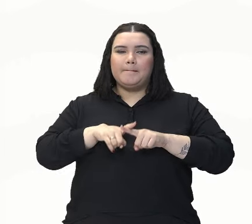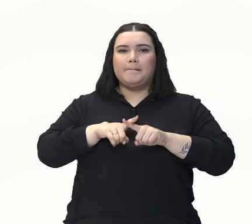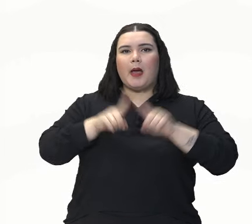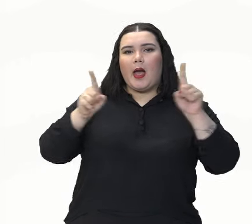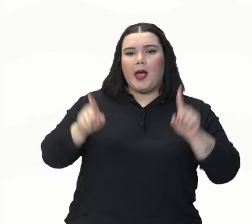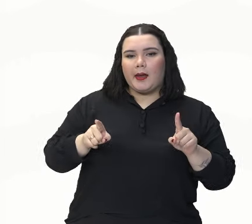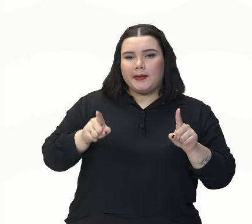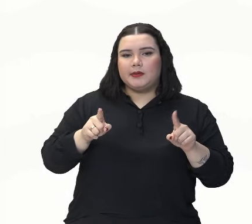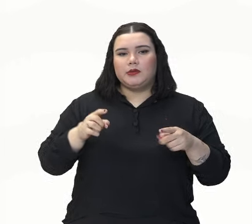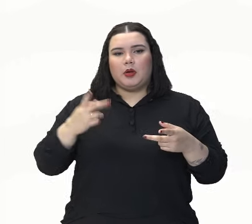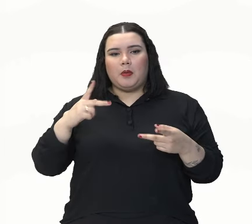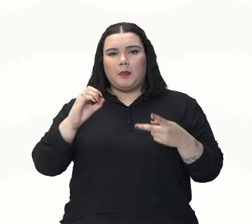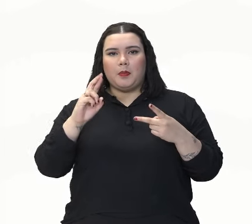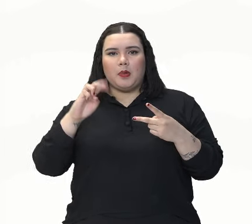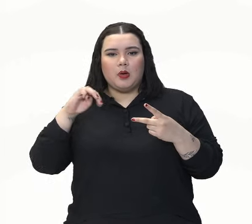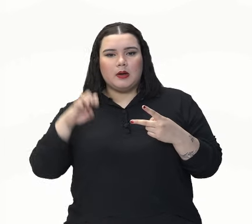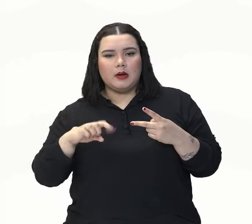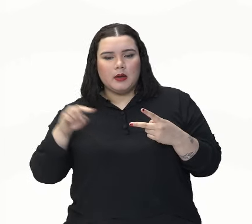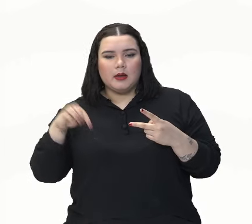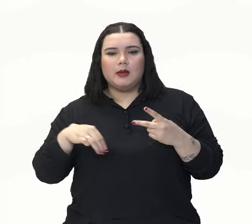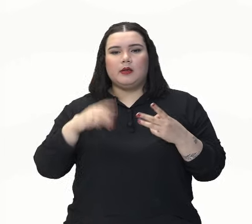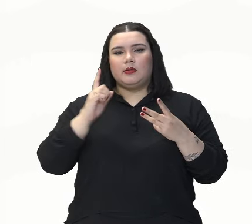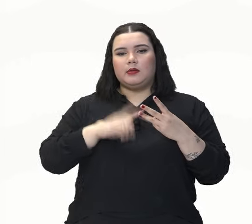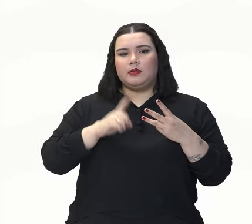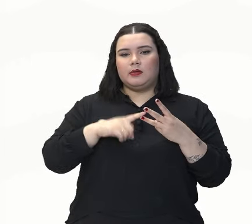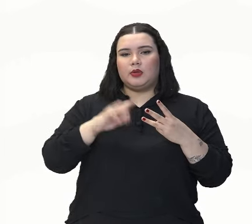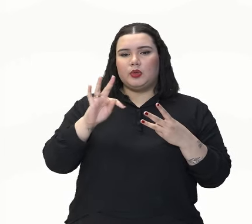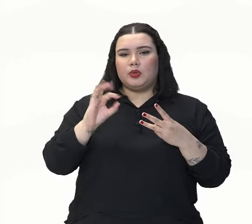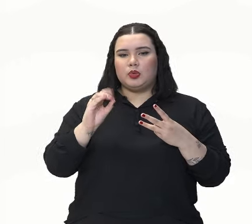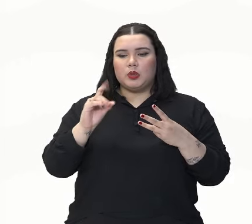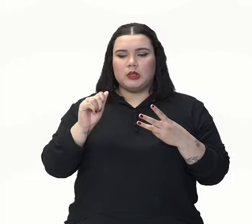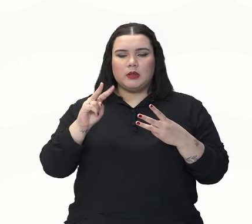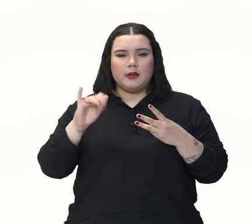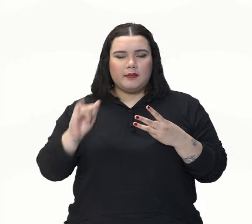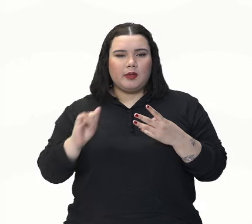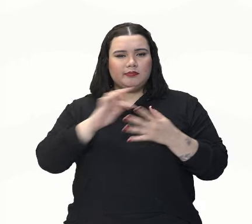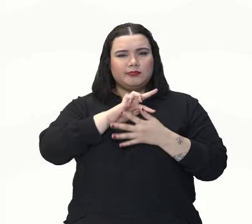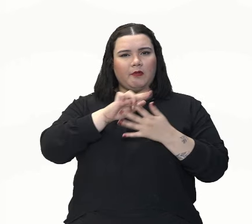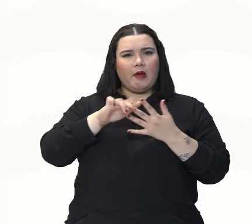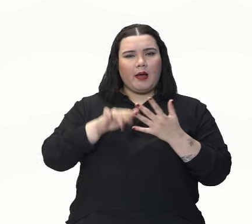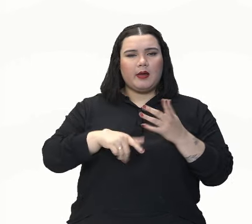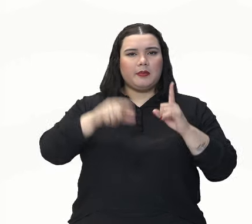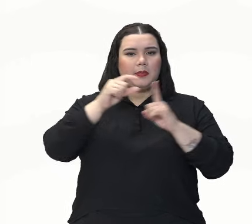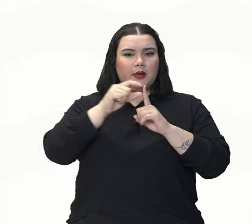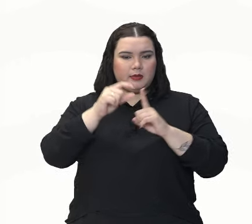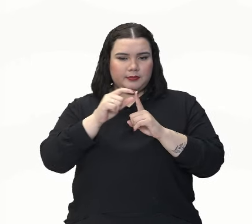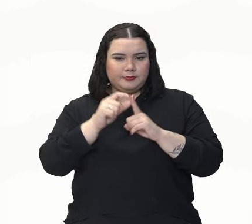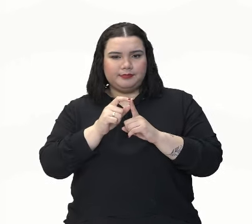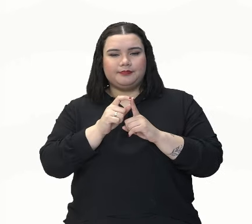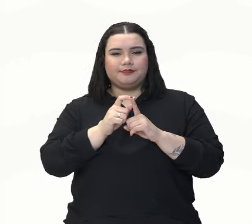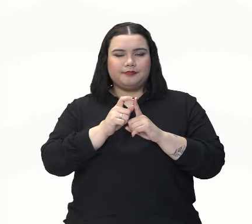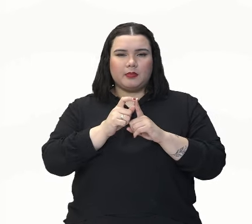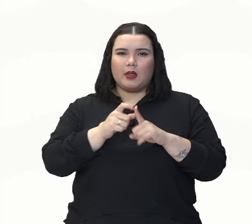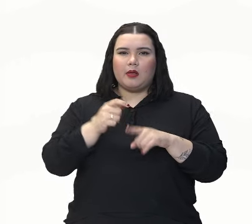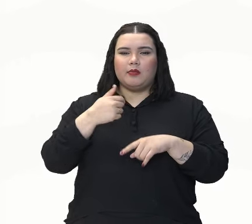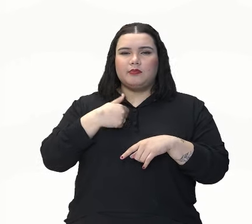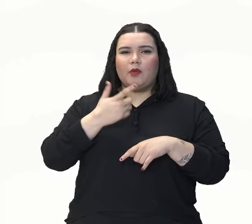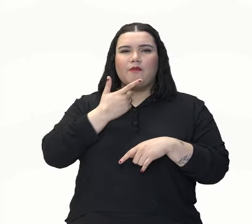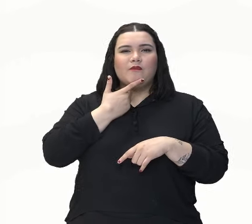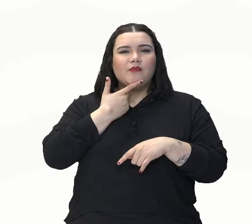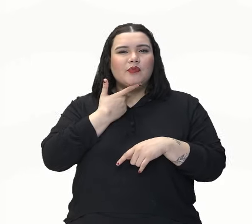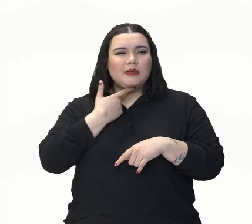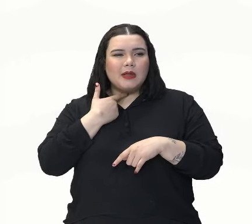entretanto, todavia, no entanto. Digo, olha, eu estava com muita vontade de ir,